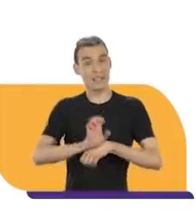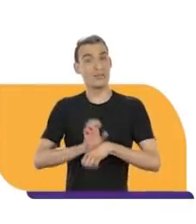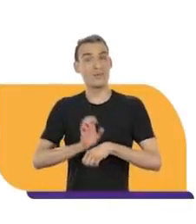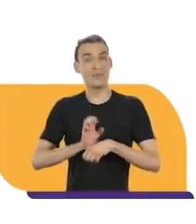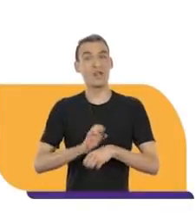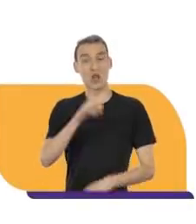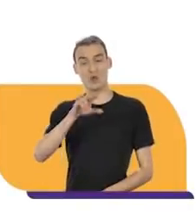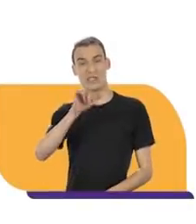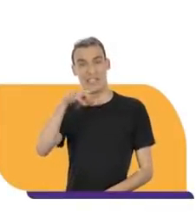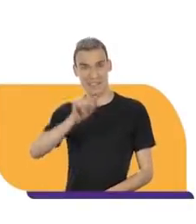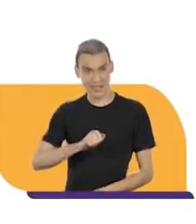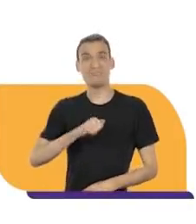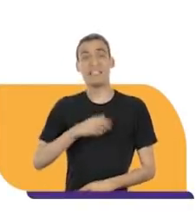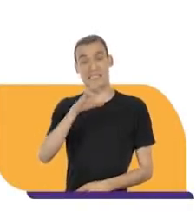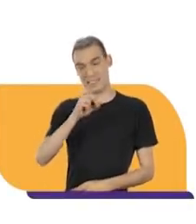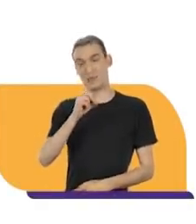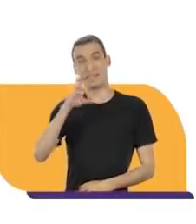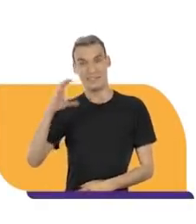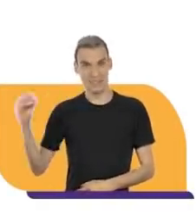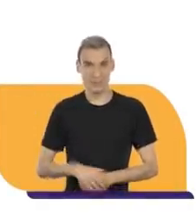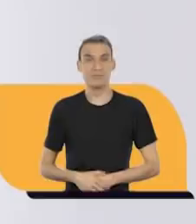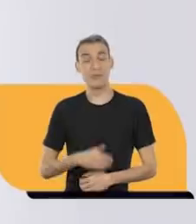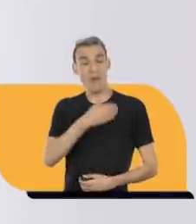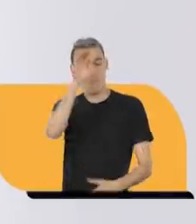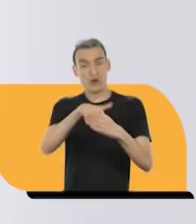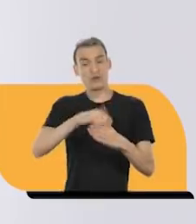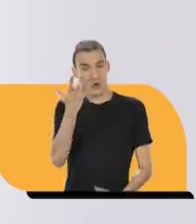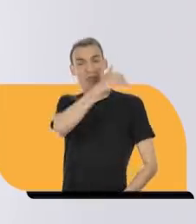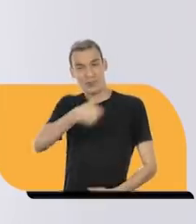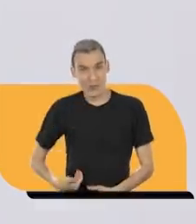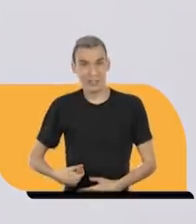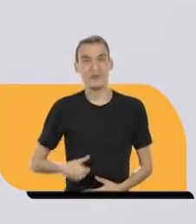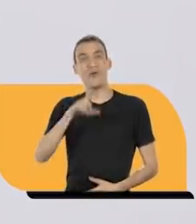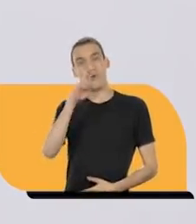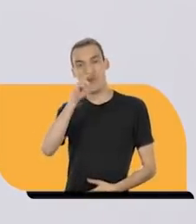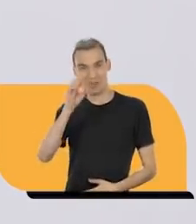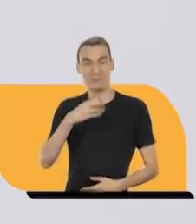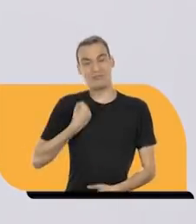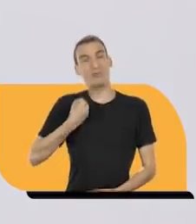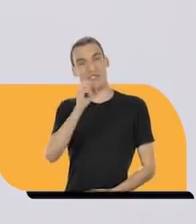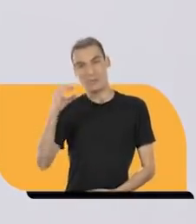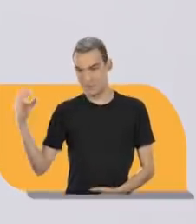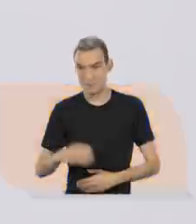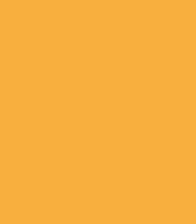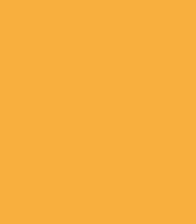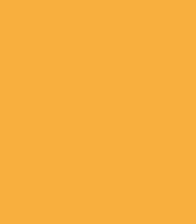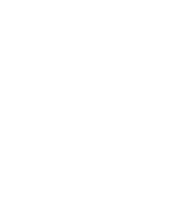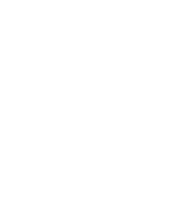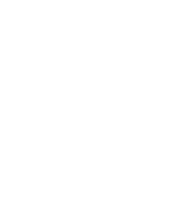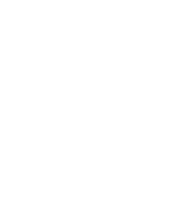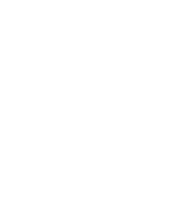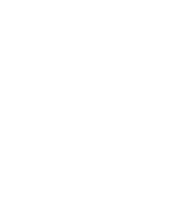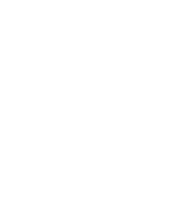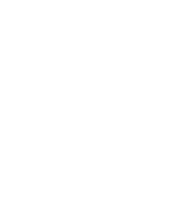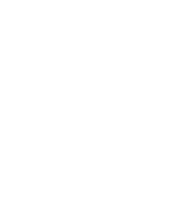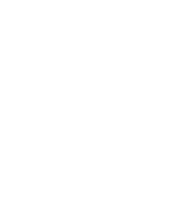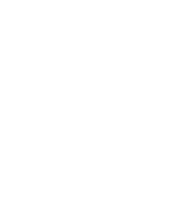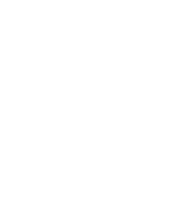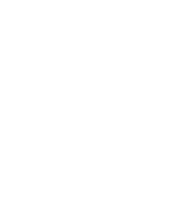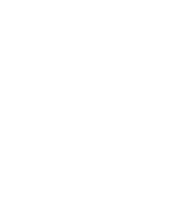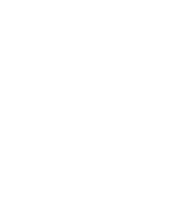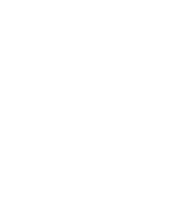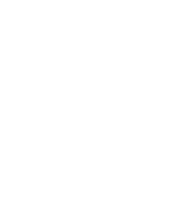Agora é para estadual. Luciana Genro 50 500. Vote contra o governo. Pedro Ruas, número 50 mil. Deputado